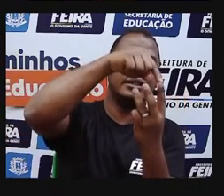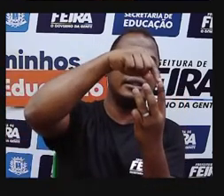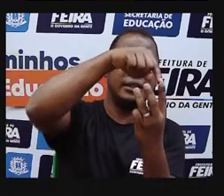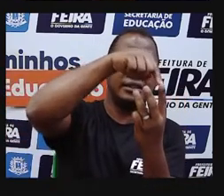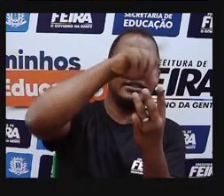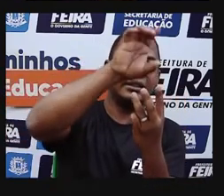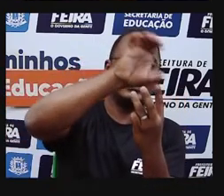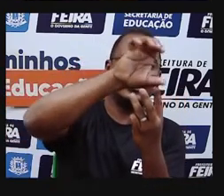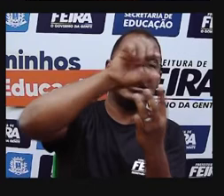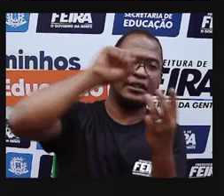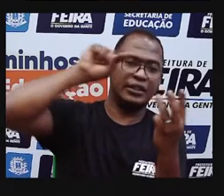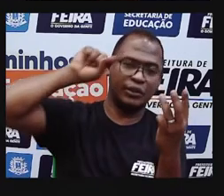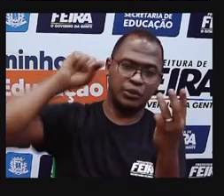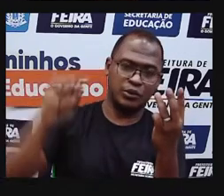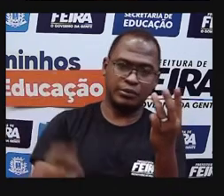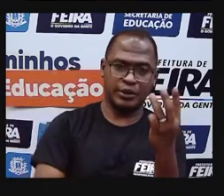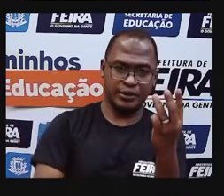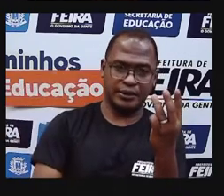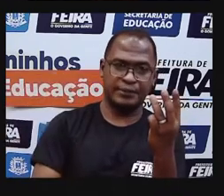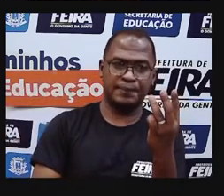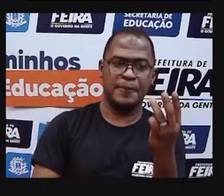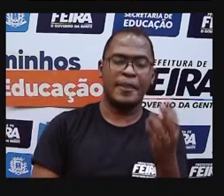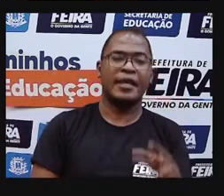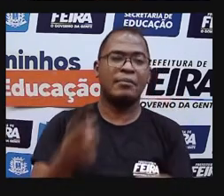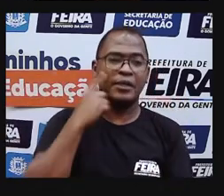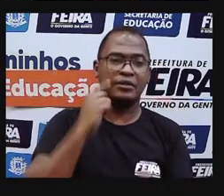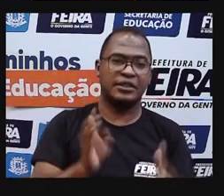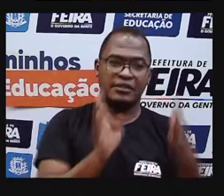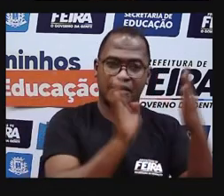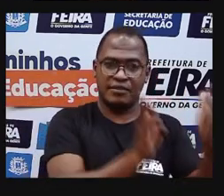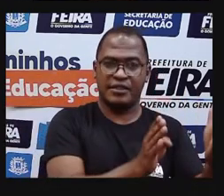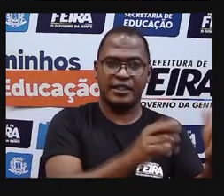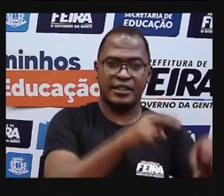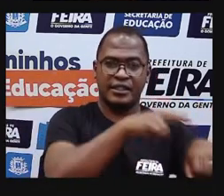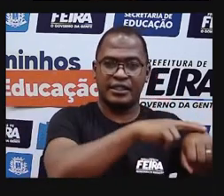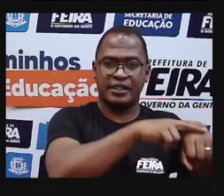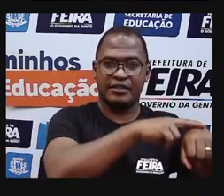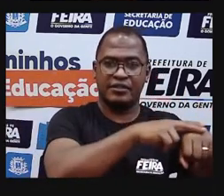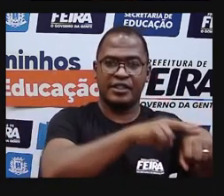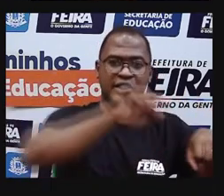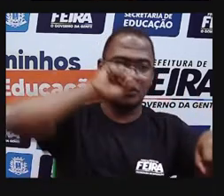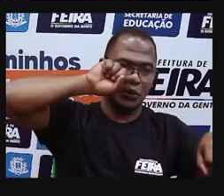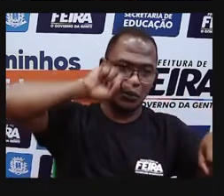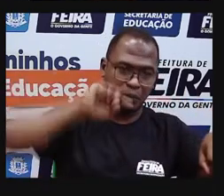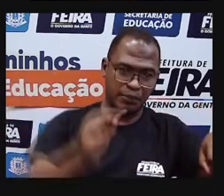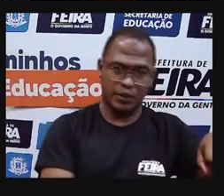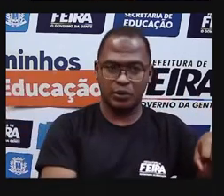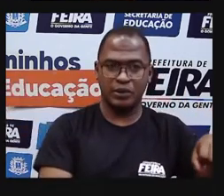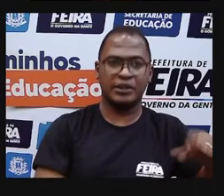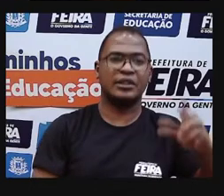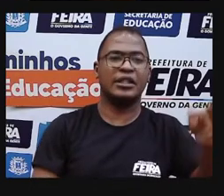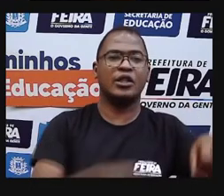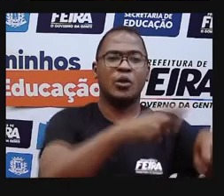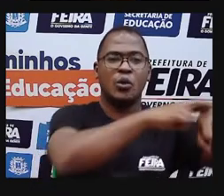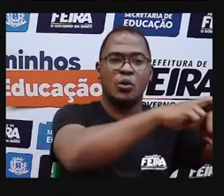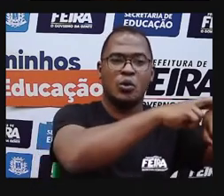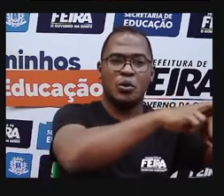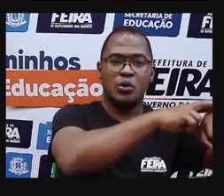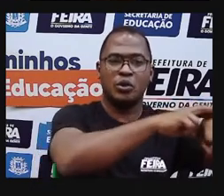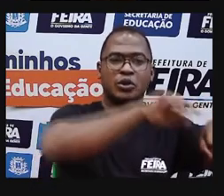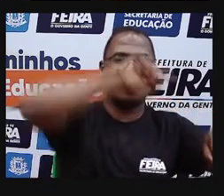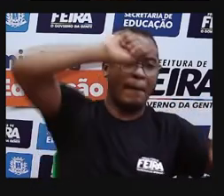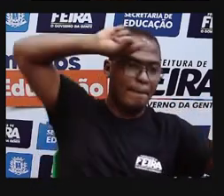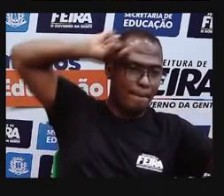bilhões, dos quatro bilhões e por aí vai. Mas aqui a gente vai estudar aqui, hoje, a classe dos